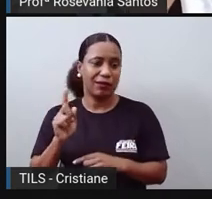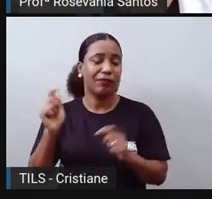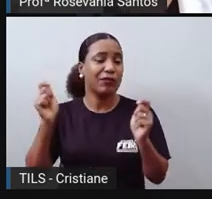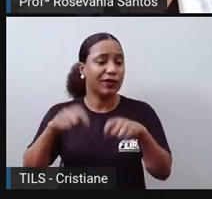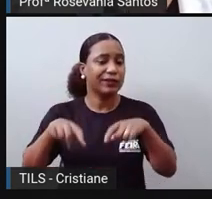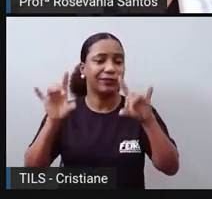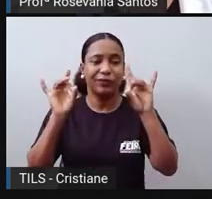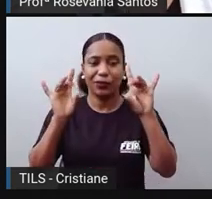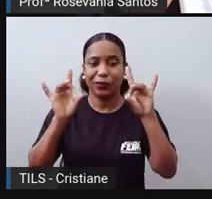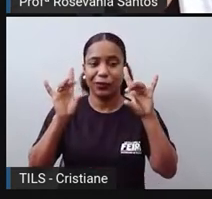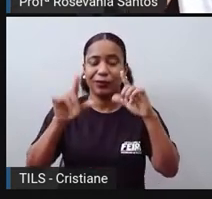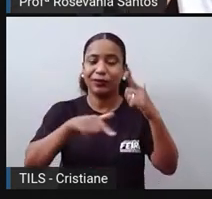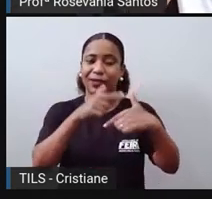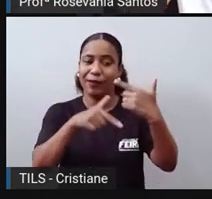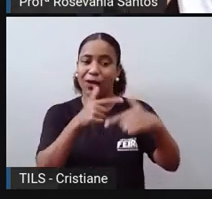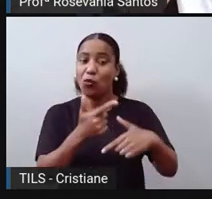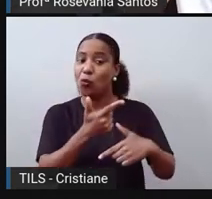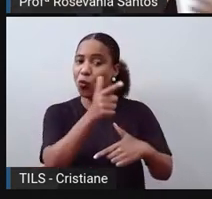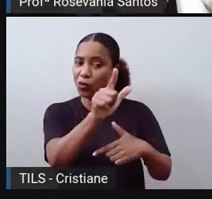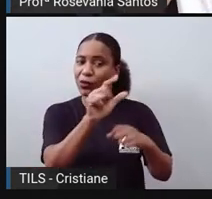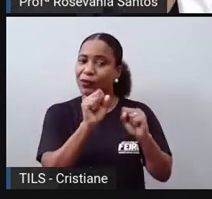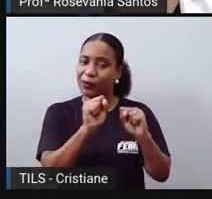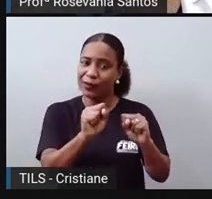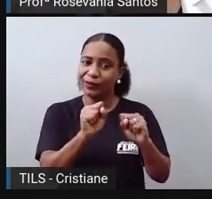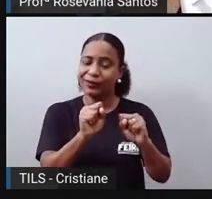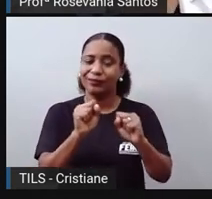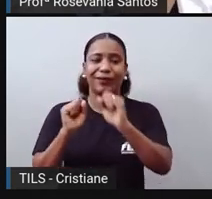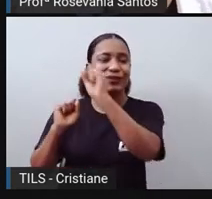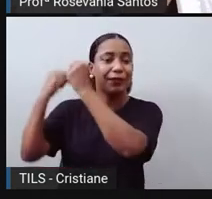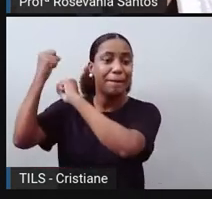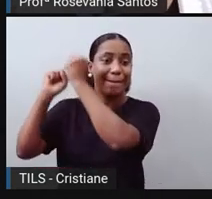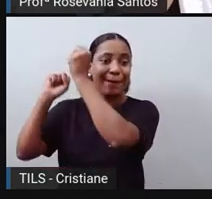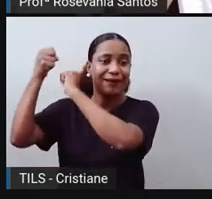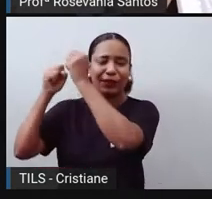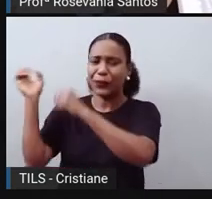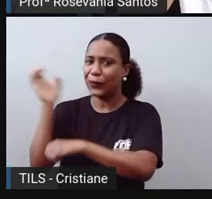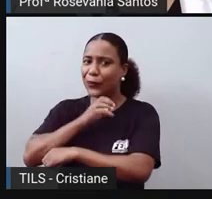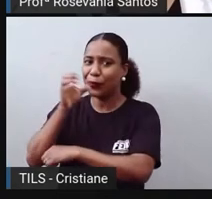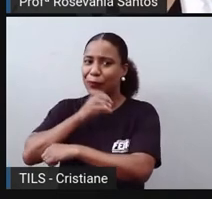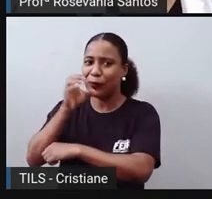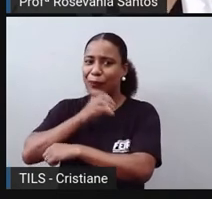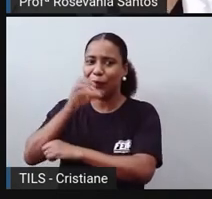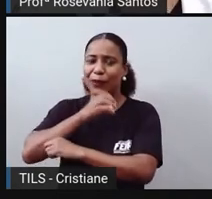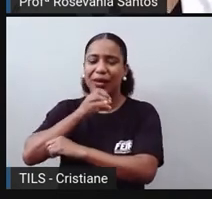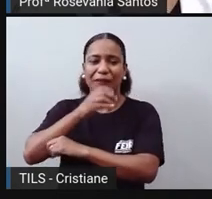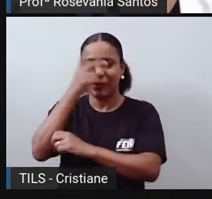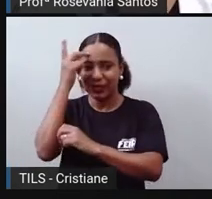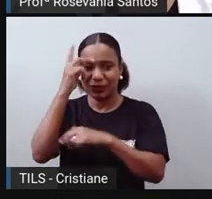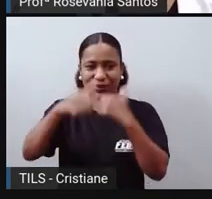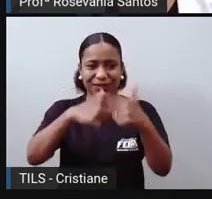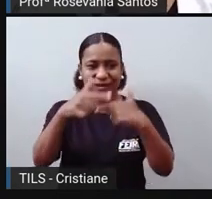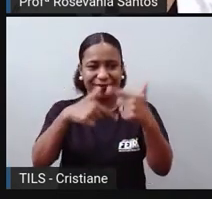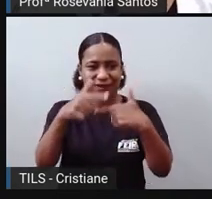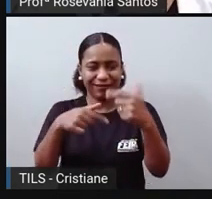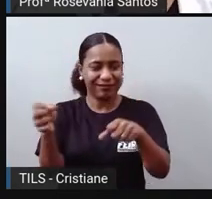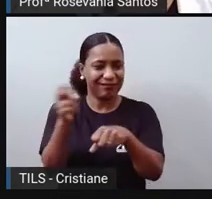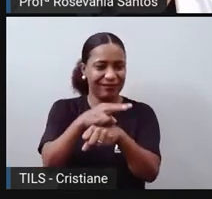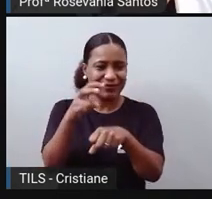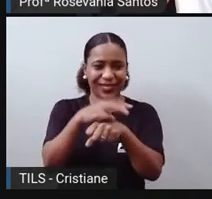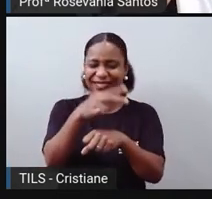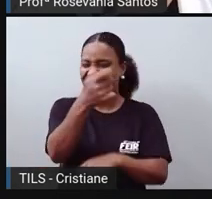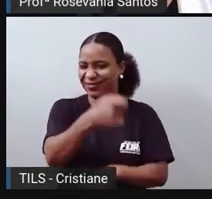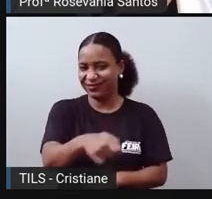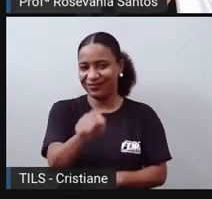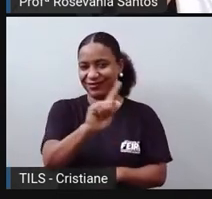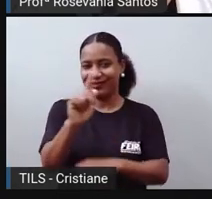uma outra função, mas a gente sabe mesmo que não tem esse, em alguns países não tem essa qualificação e as pessoas realmente